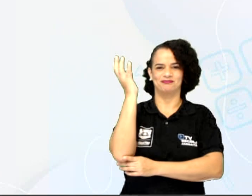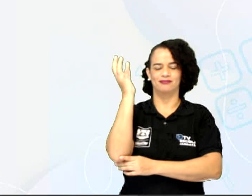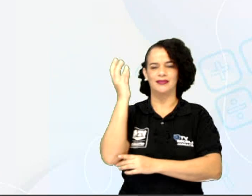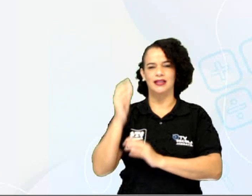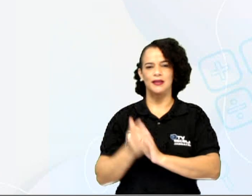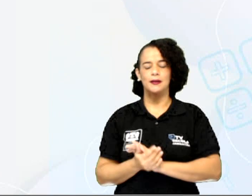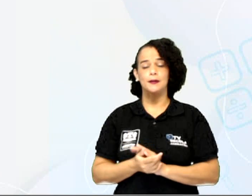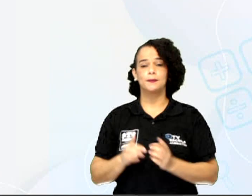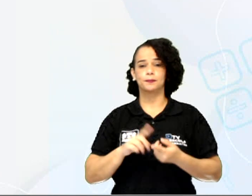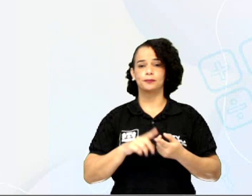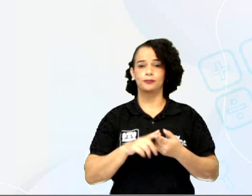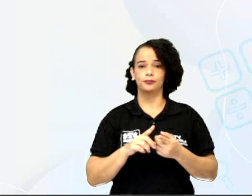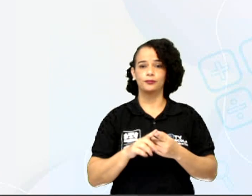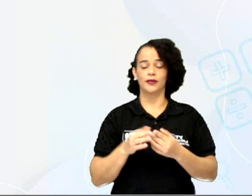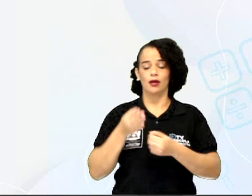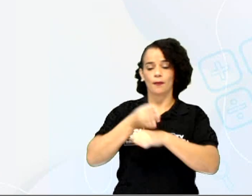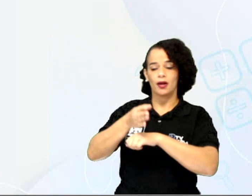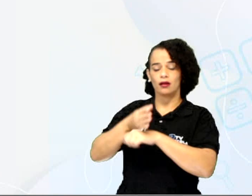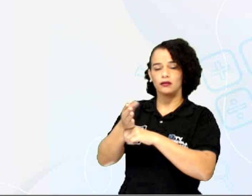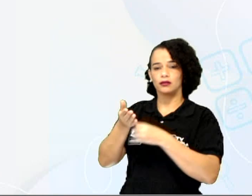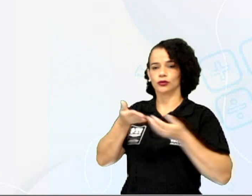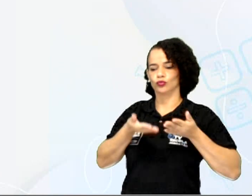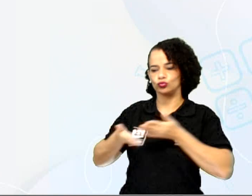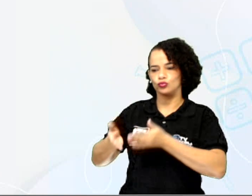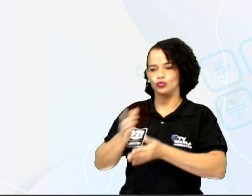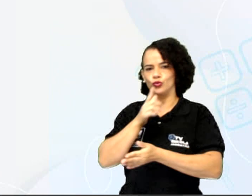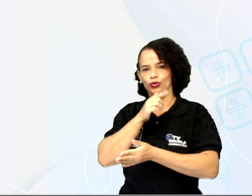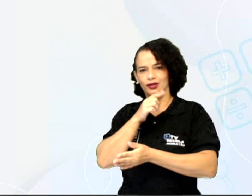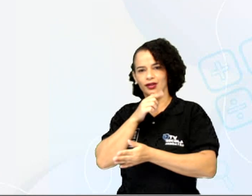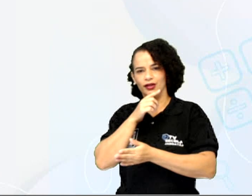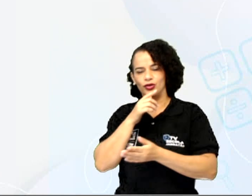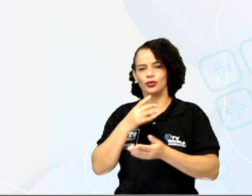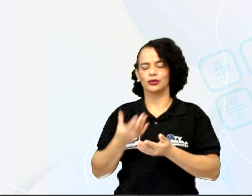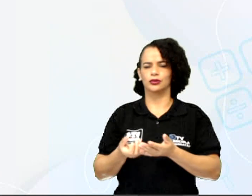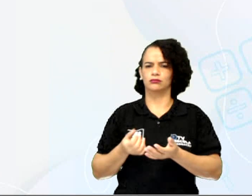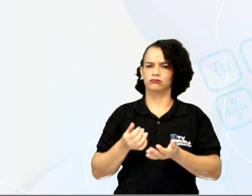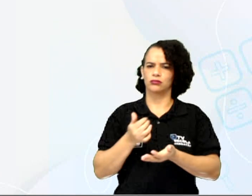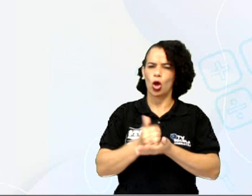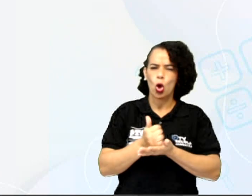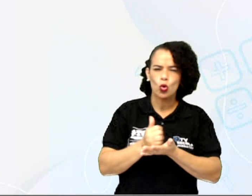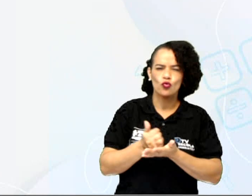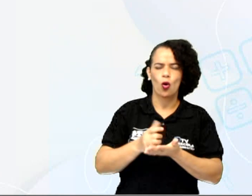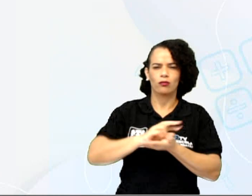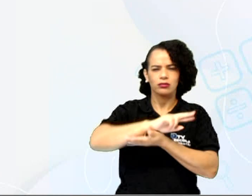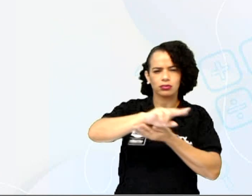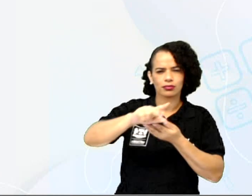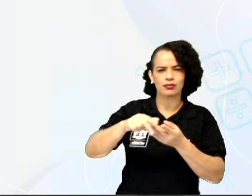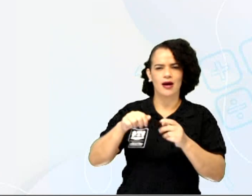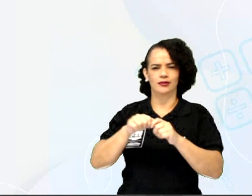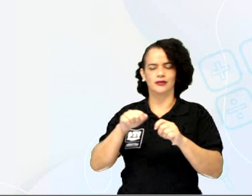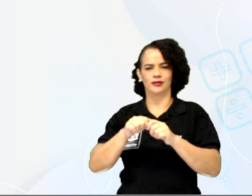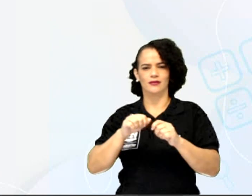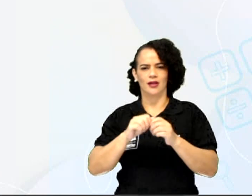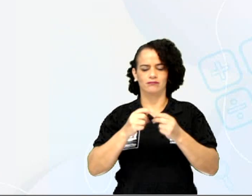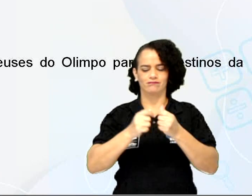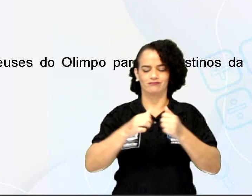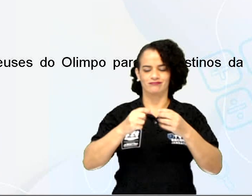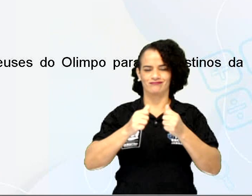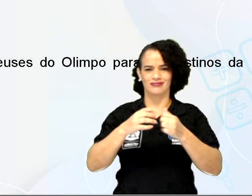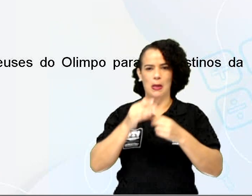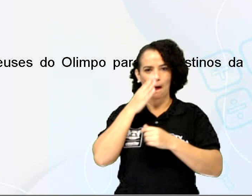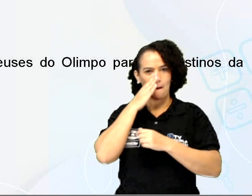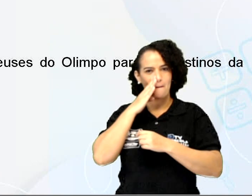da engazeira para dentro do rio, jogos de castanhas, o meu engenho de barro de fazer mel.